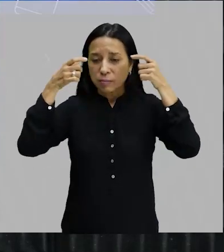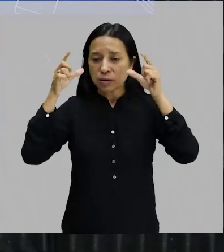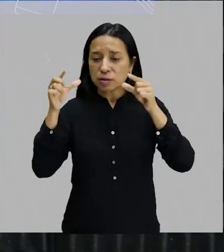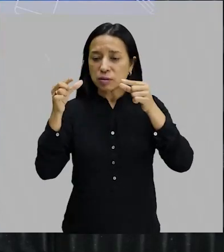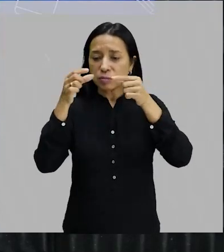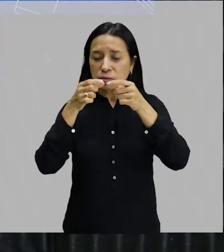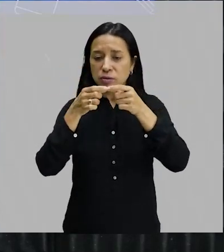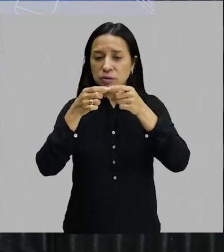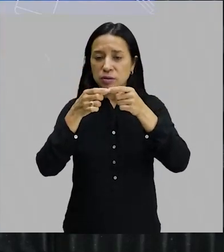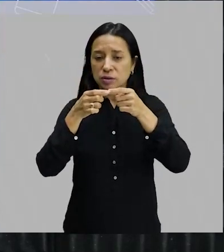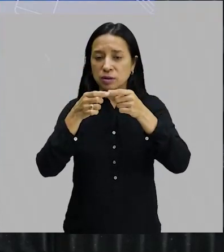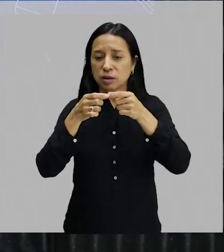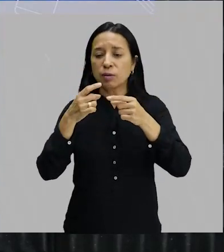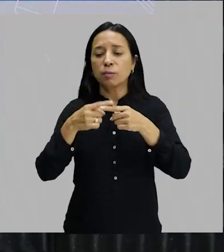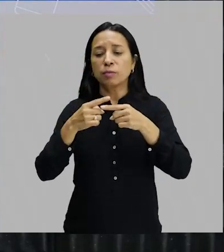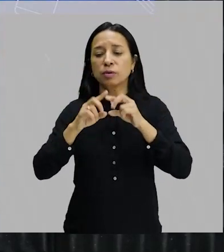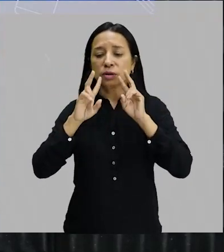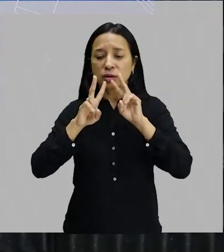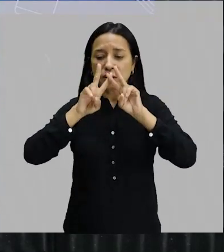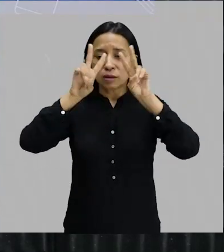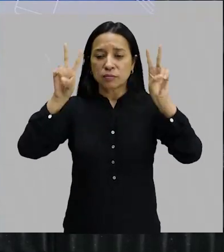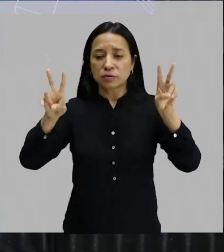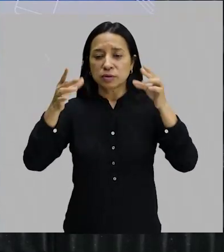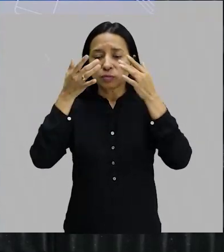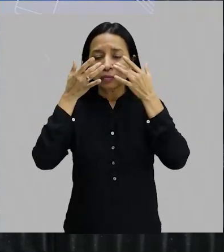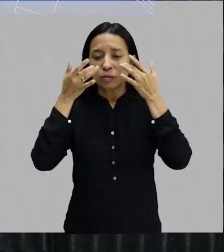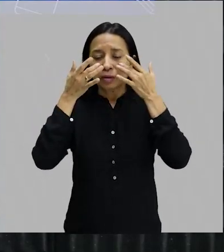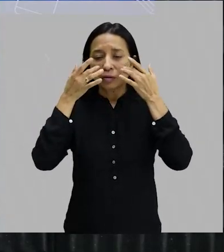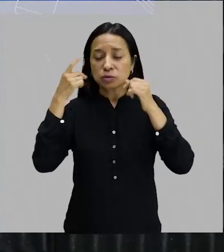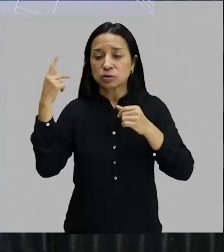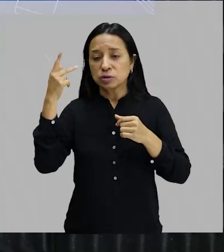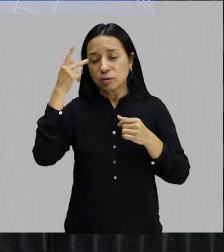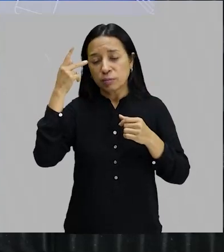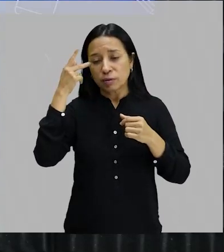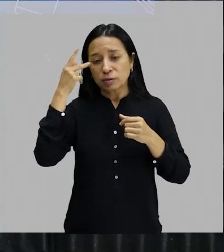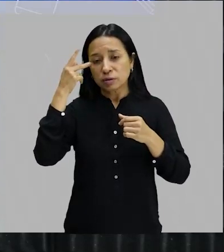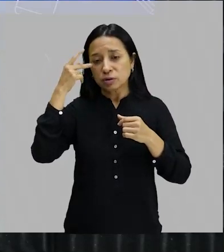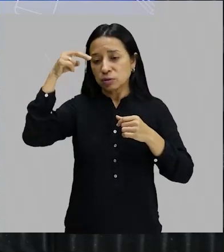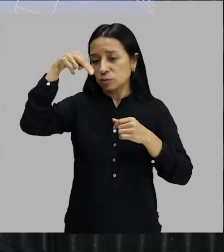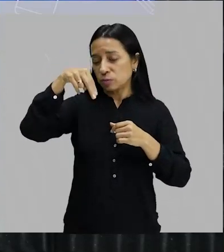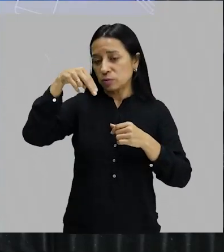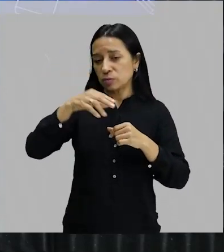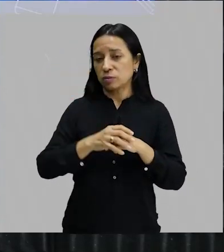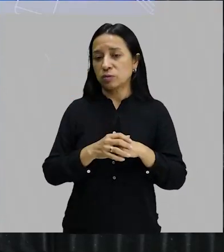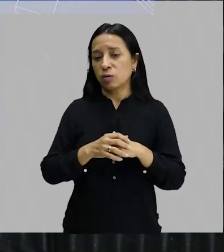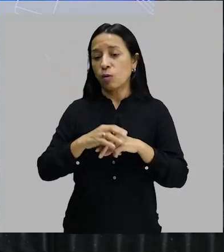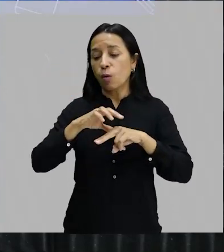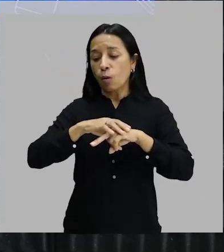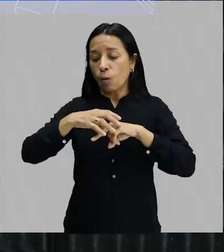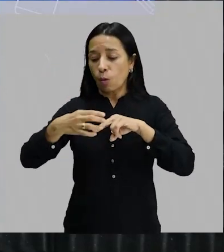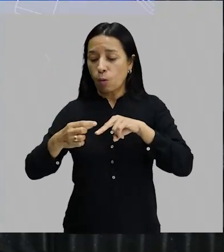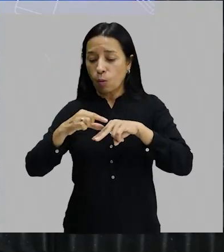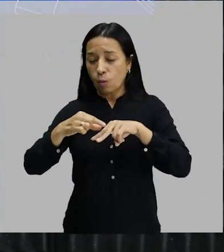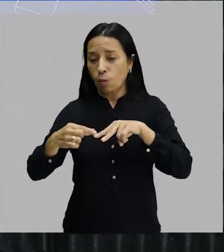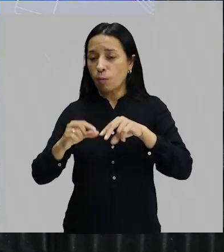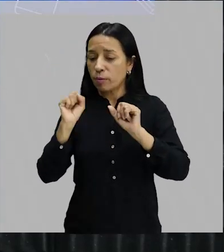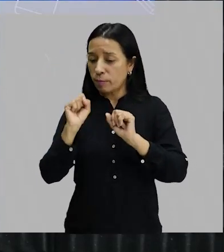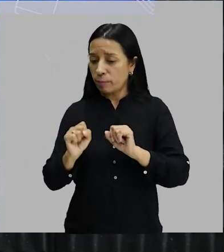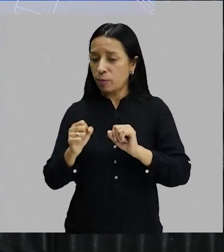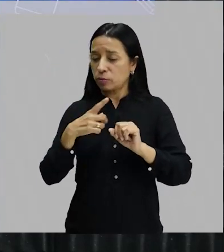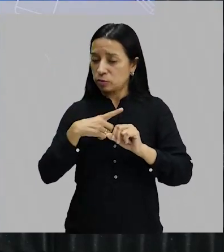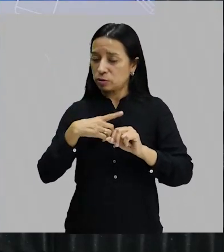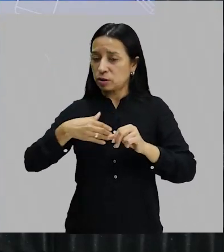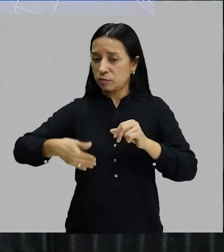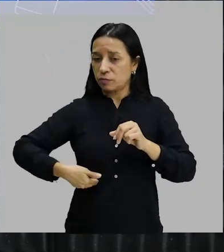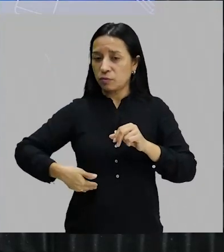paulista sobre o Nordeste? O homem com o pé grande no chão pode até passar fome. Ele pode sofrer, mas